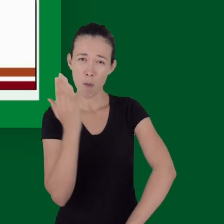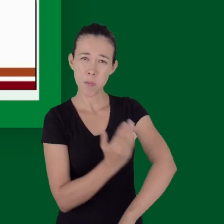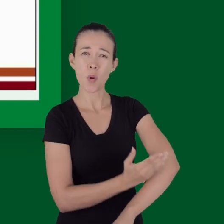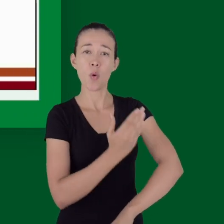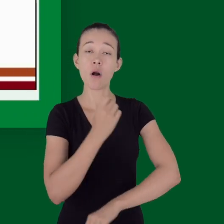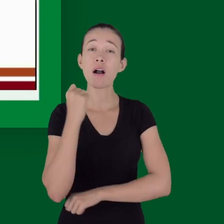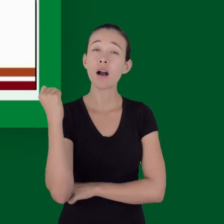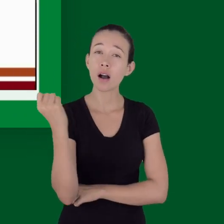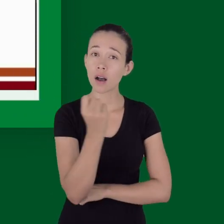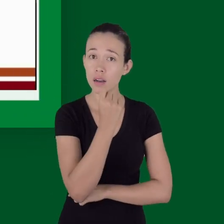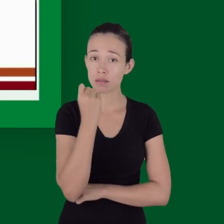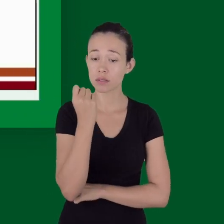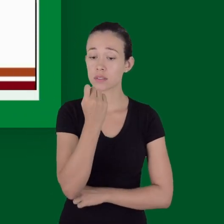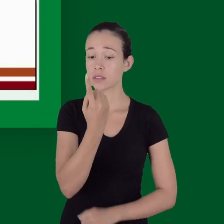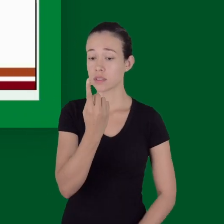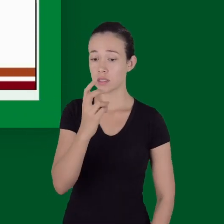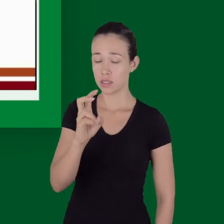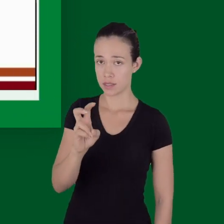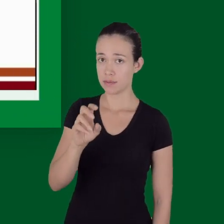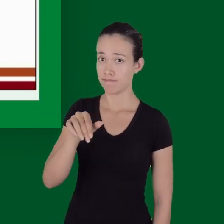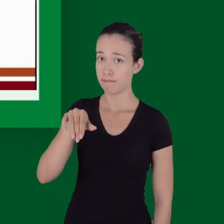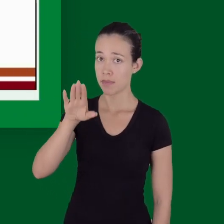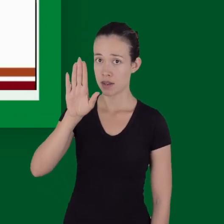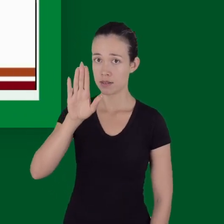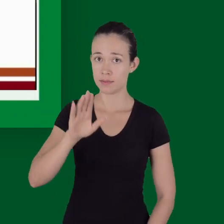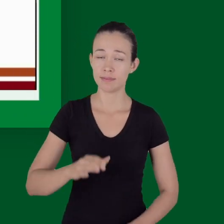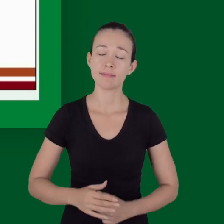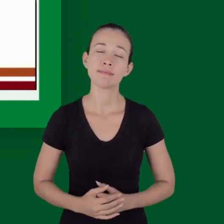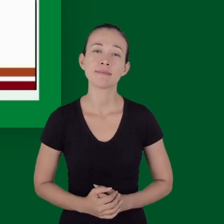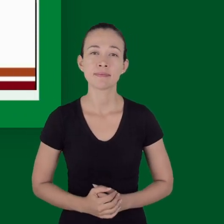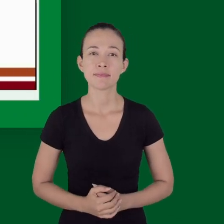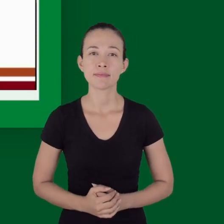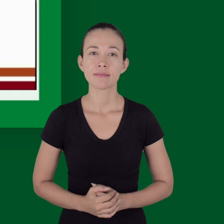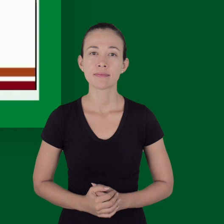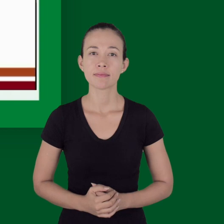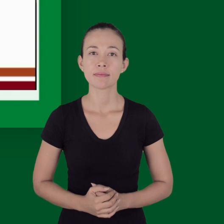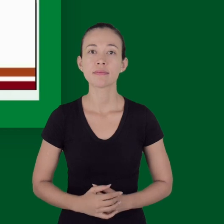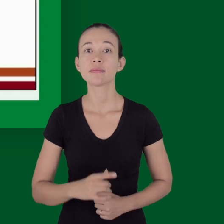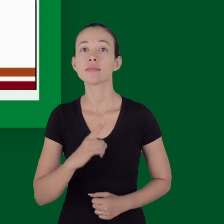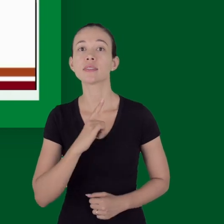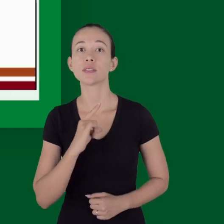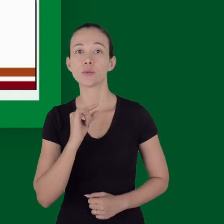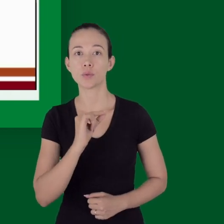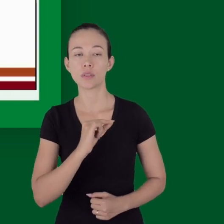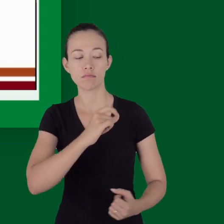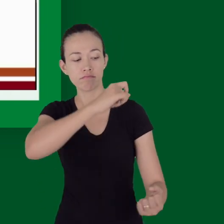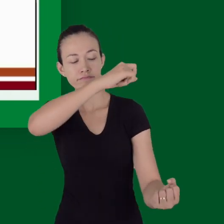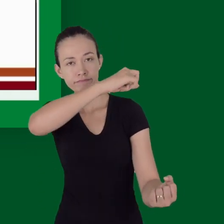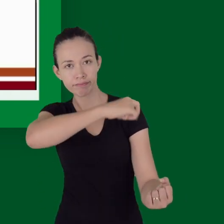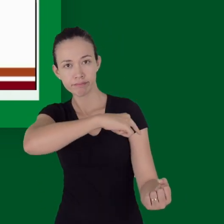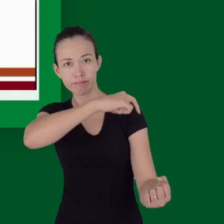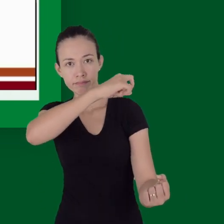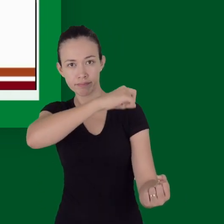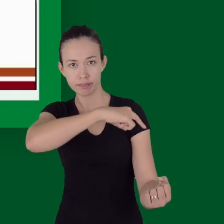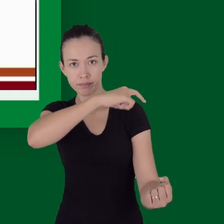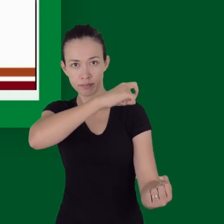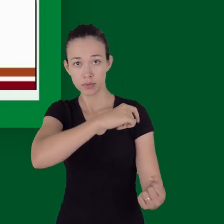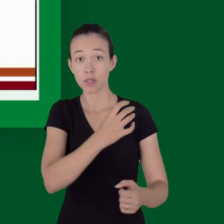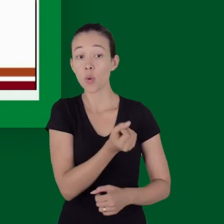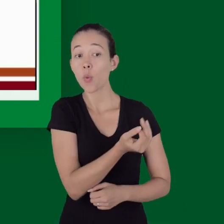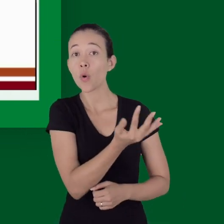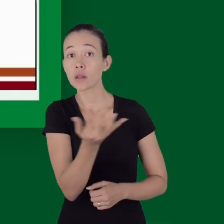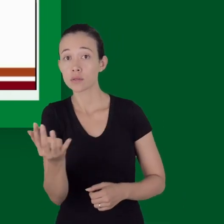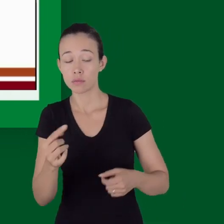trauma maior que 15 que já indica um trauma mais severo foi comparado a reposição maior que 500 ml a